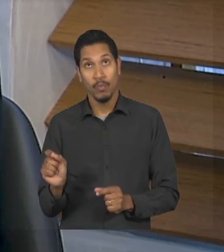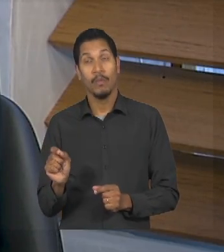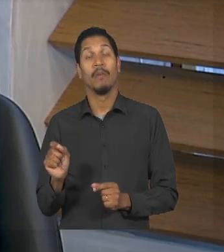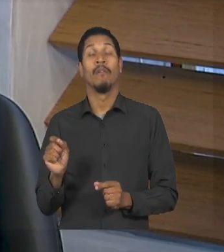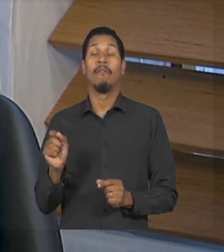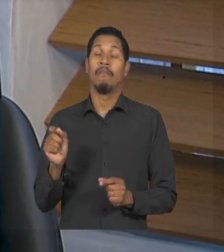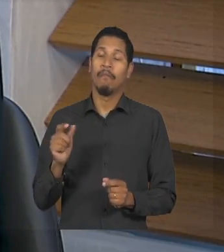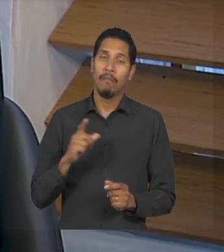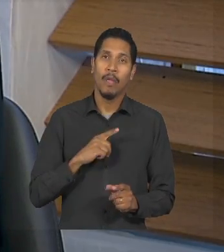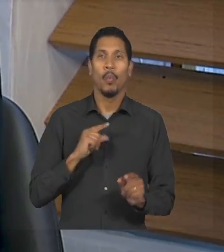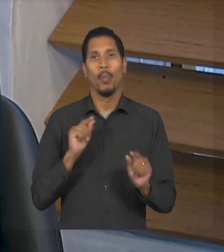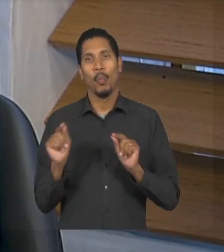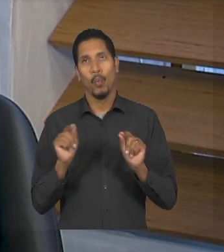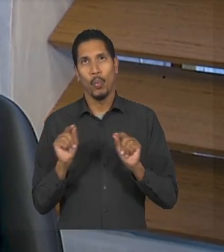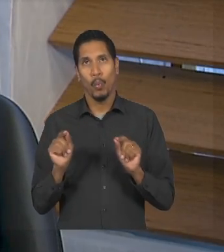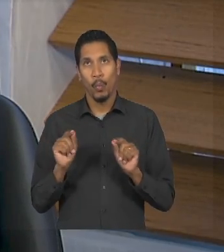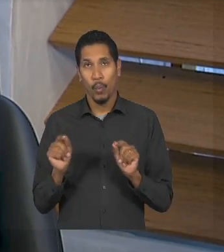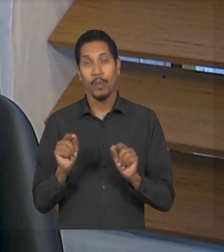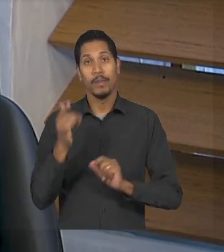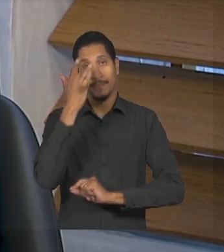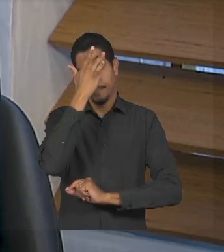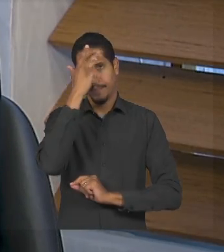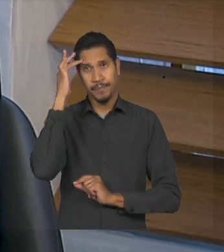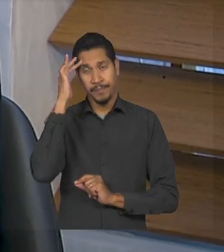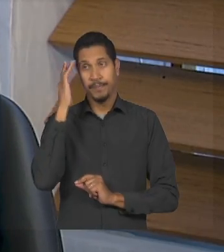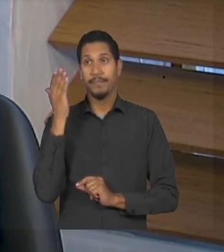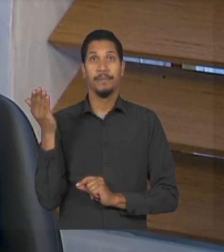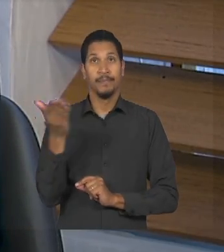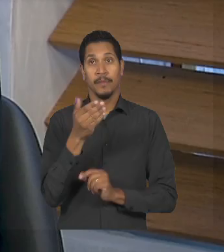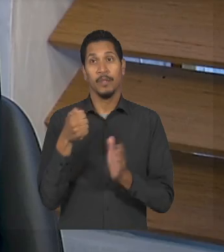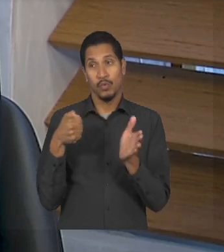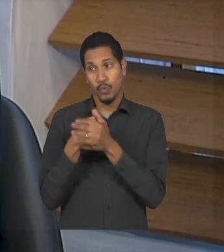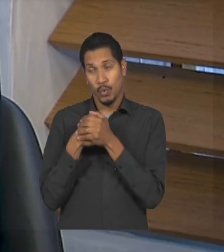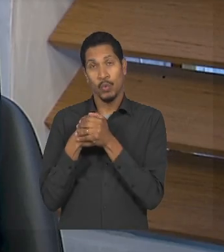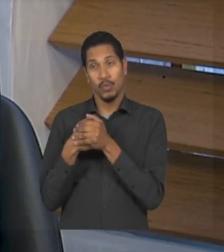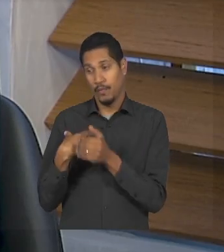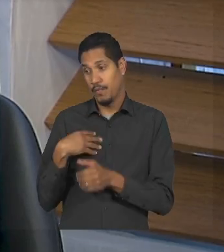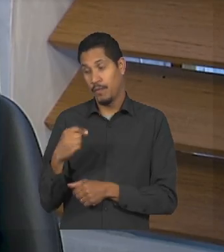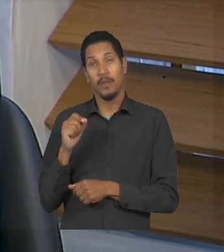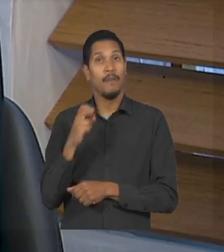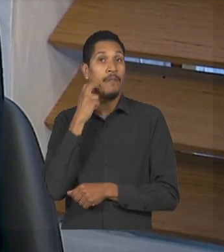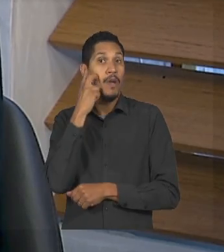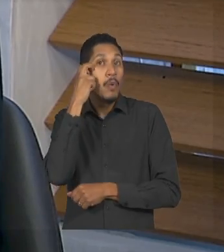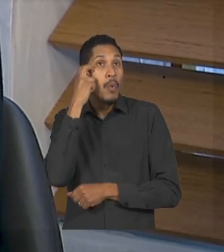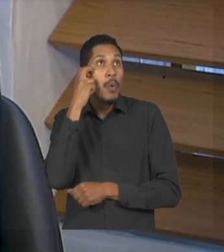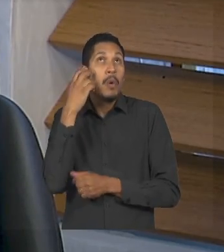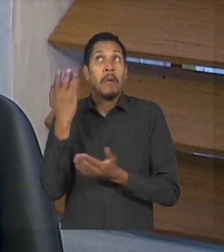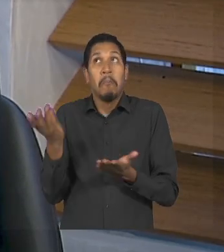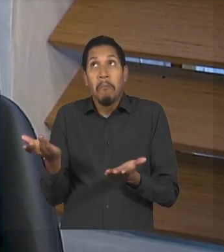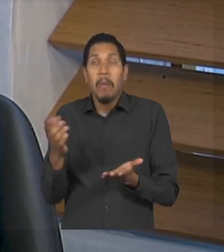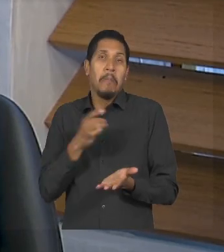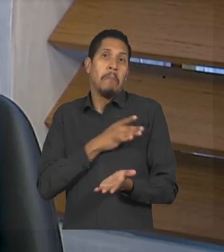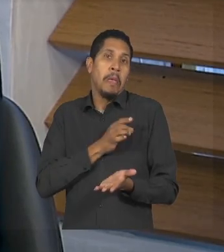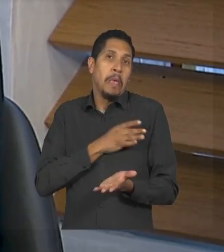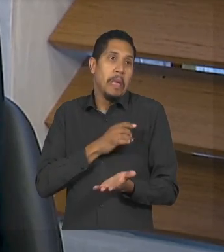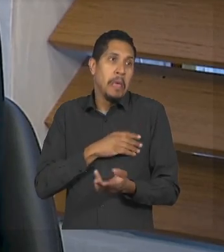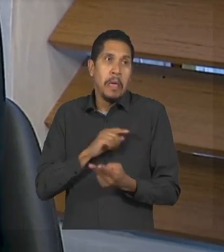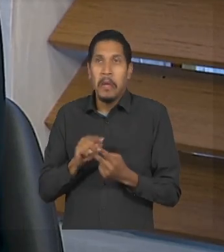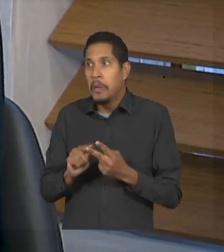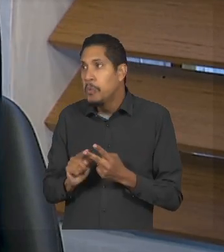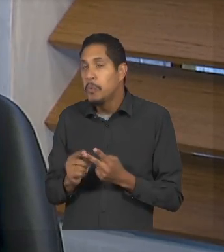temos as pessoas que escondem seus filhos por vergonha por medo